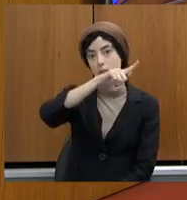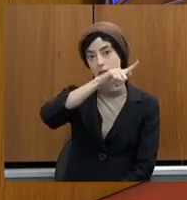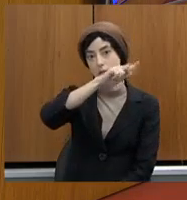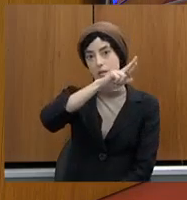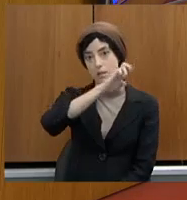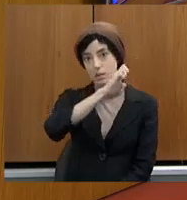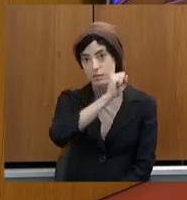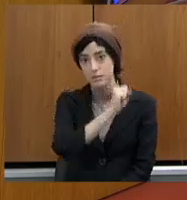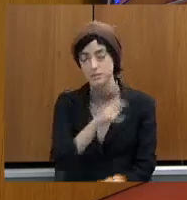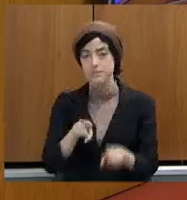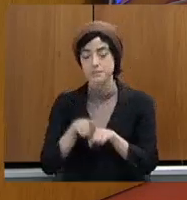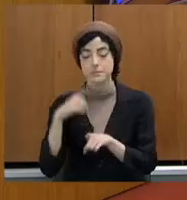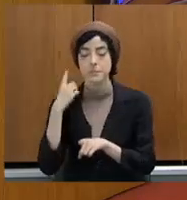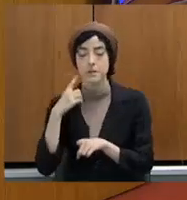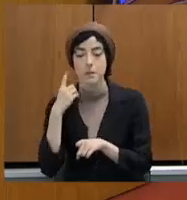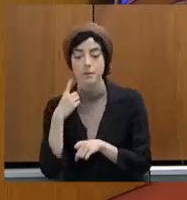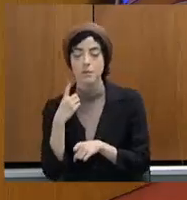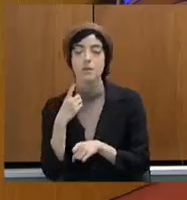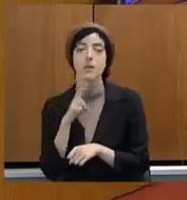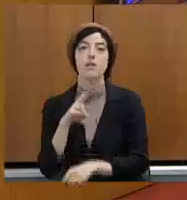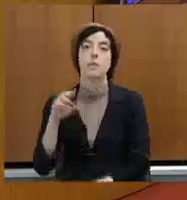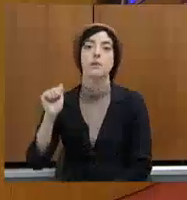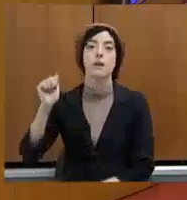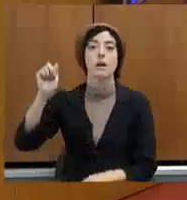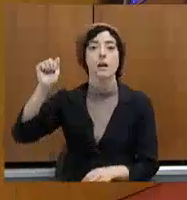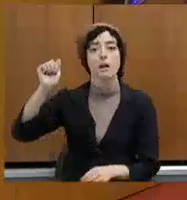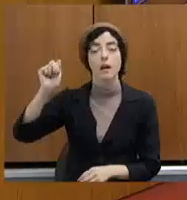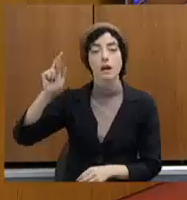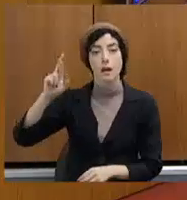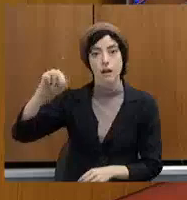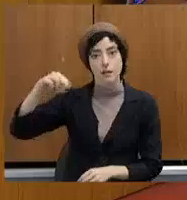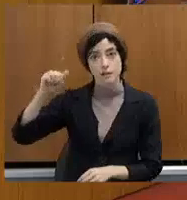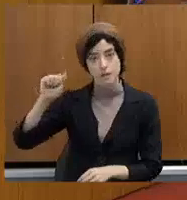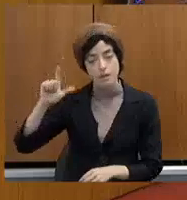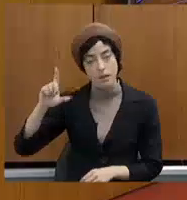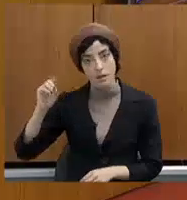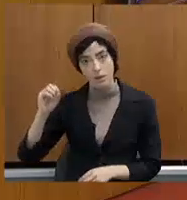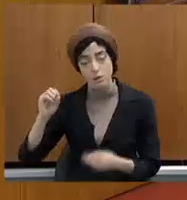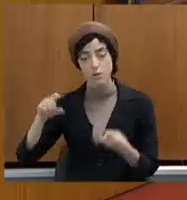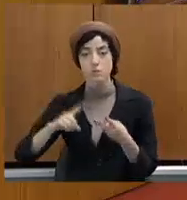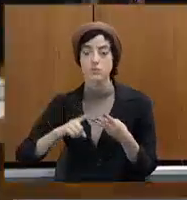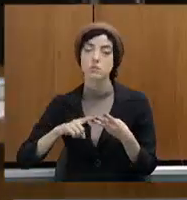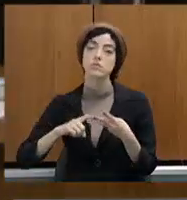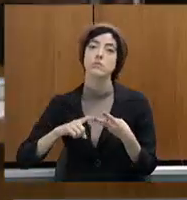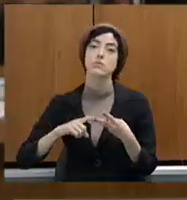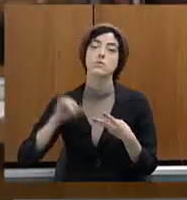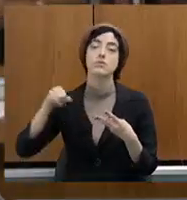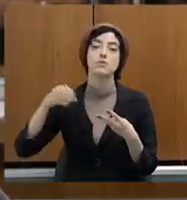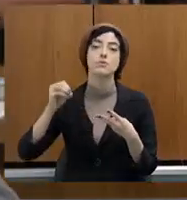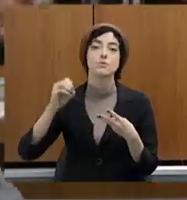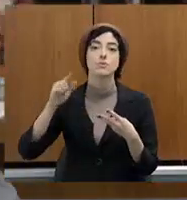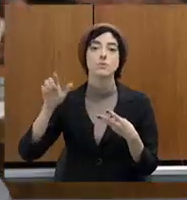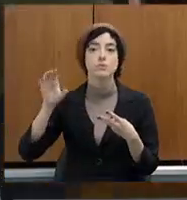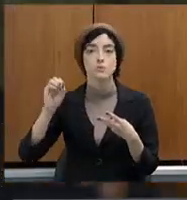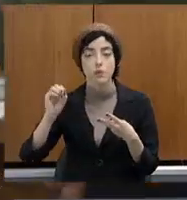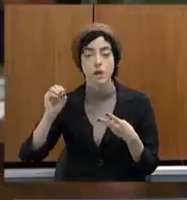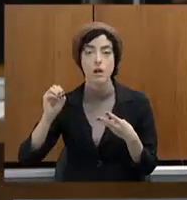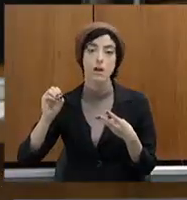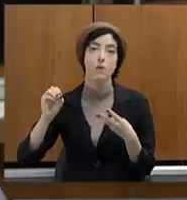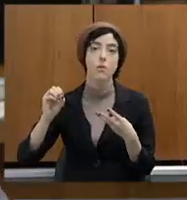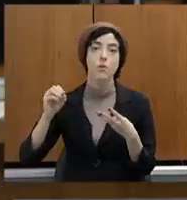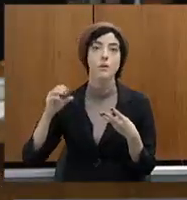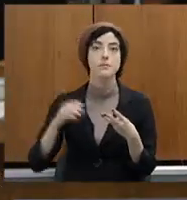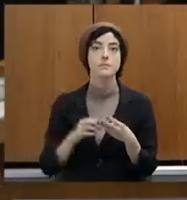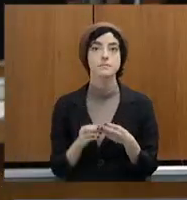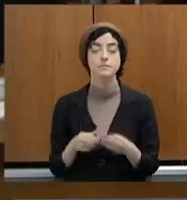Arnaldo Silva, caro amigo deputado João Leite. É uma honra estar aqui com os senhores, mais